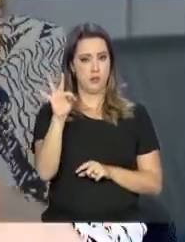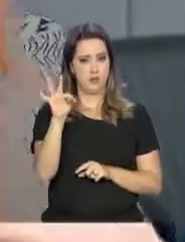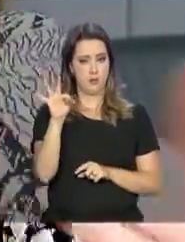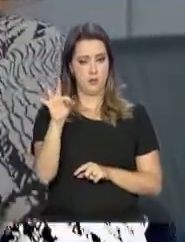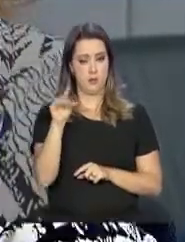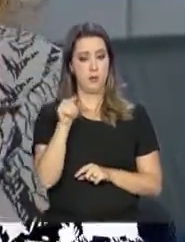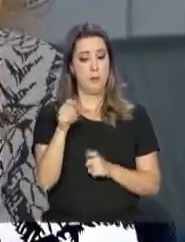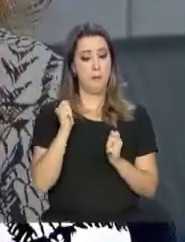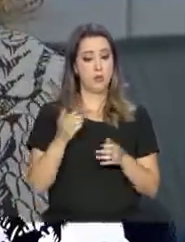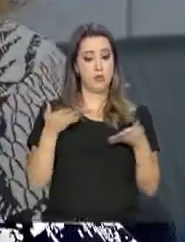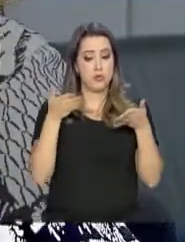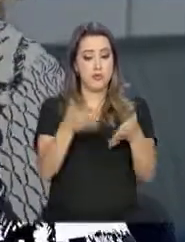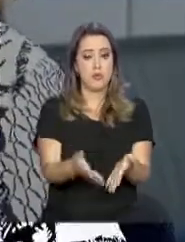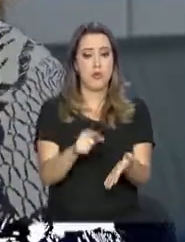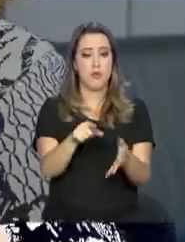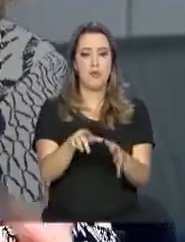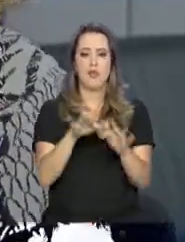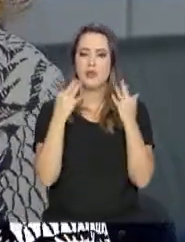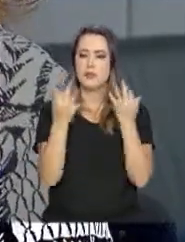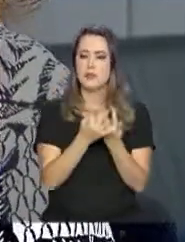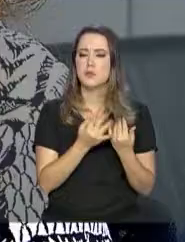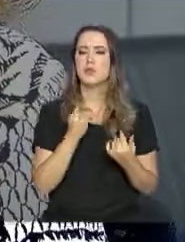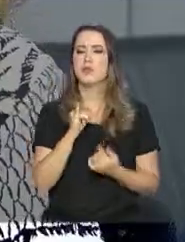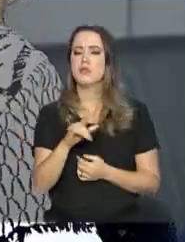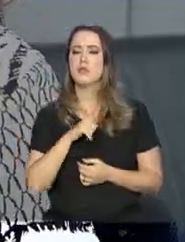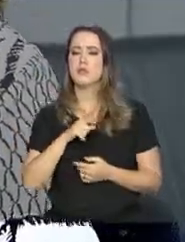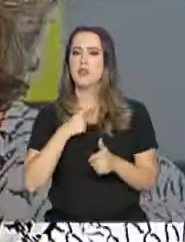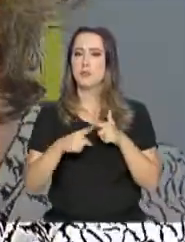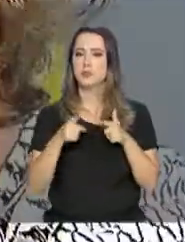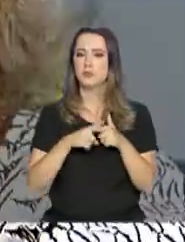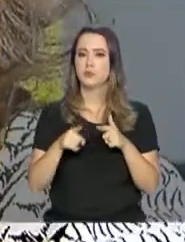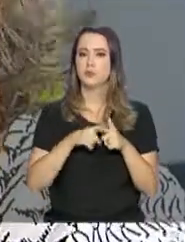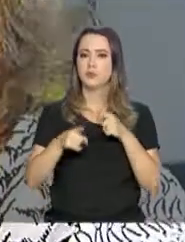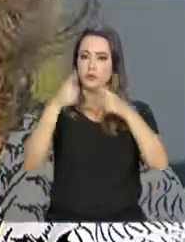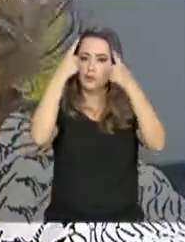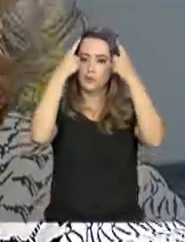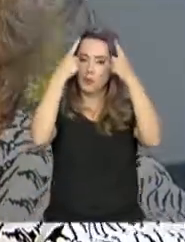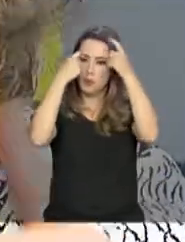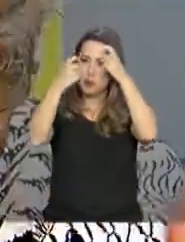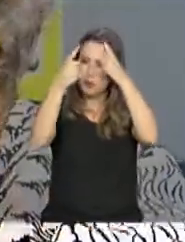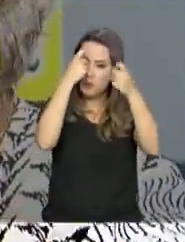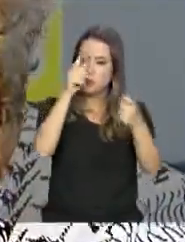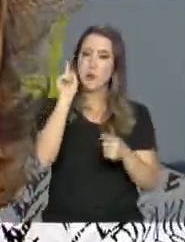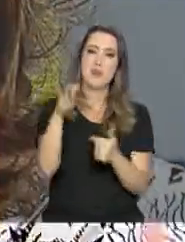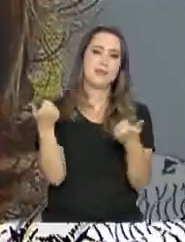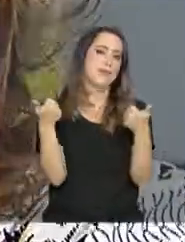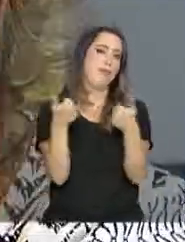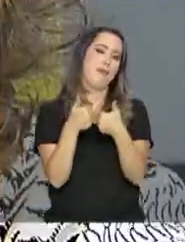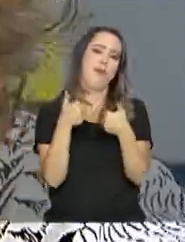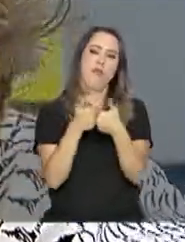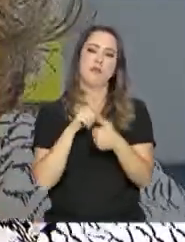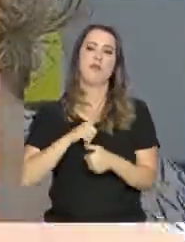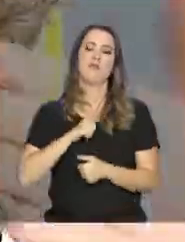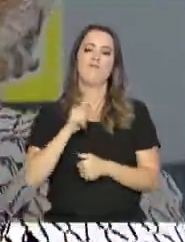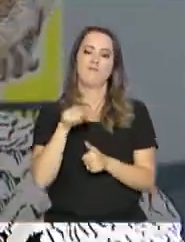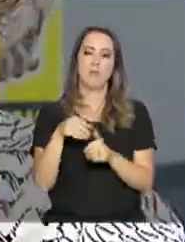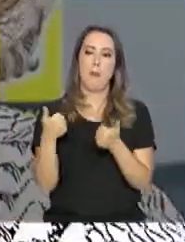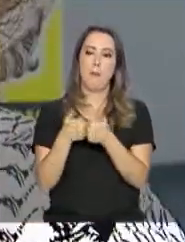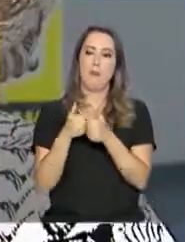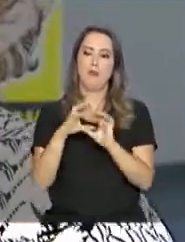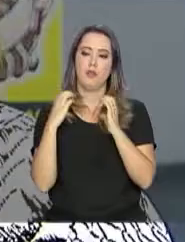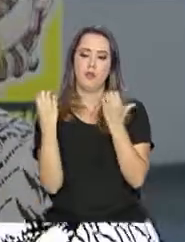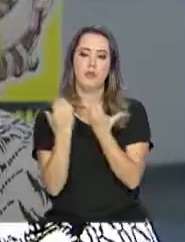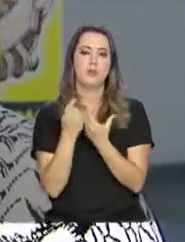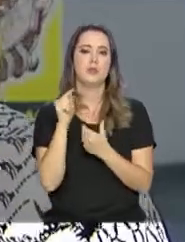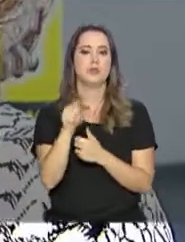intervir nas famílias quando existe questão de violência. É o mais próximo que a gente tem do território da criança e